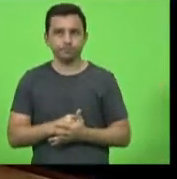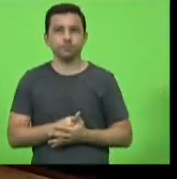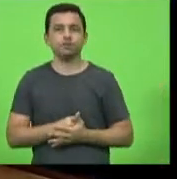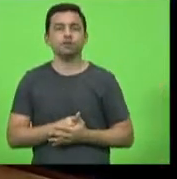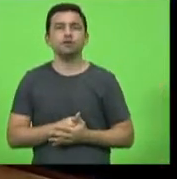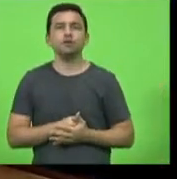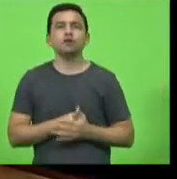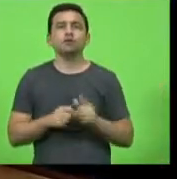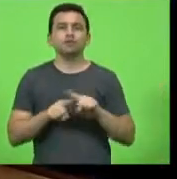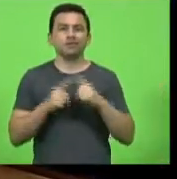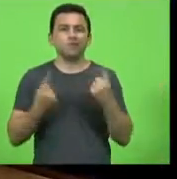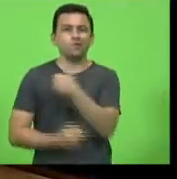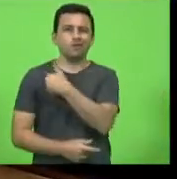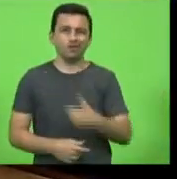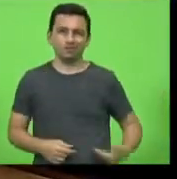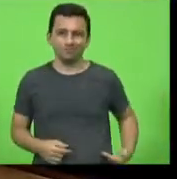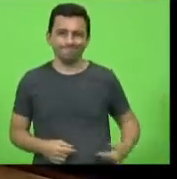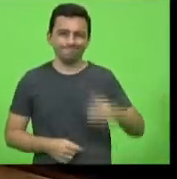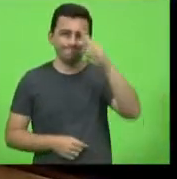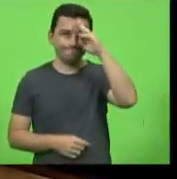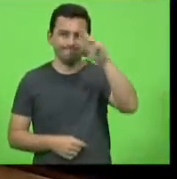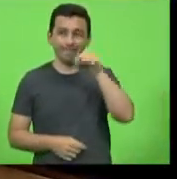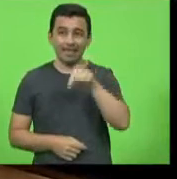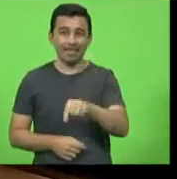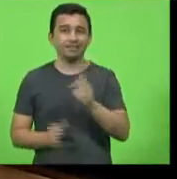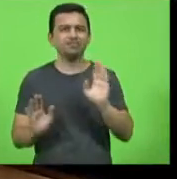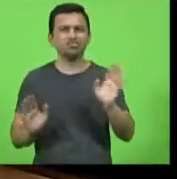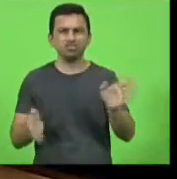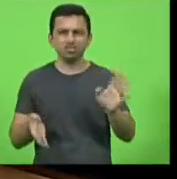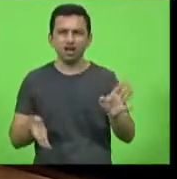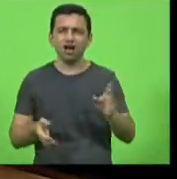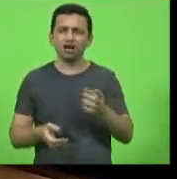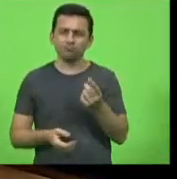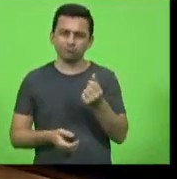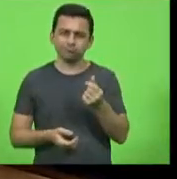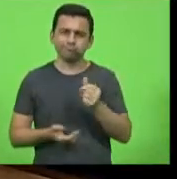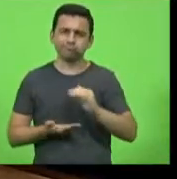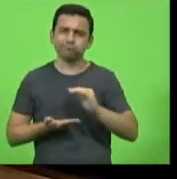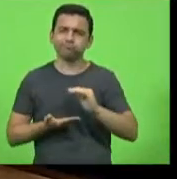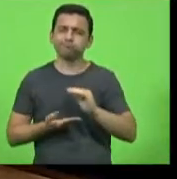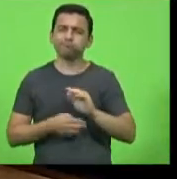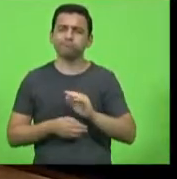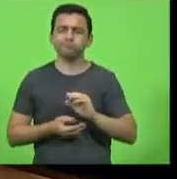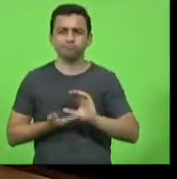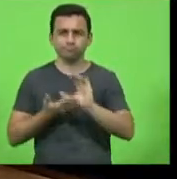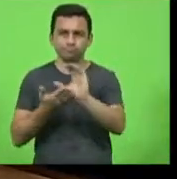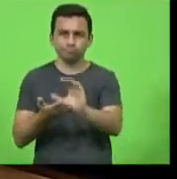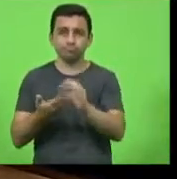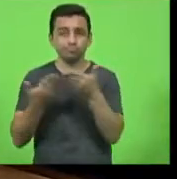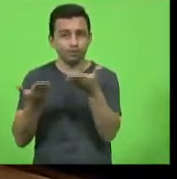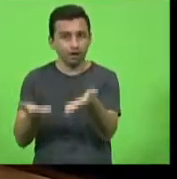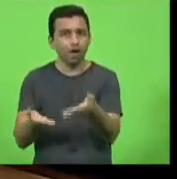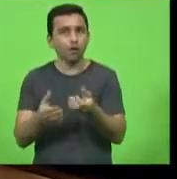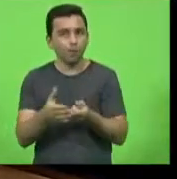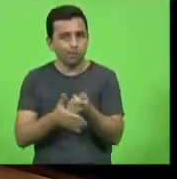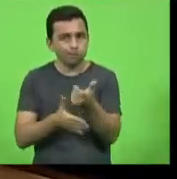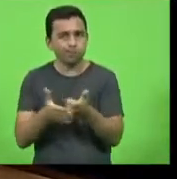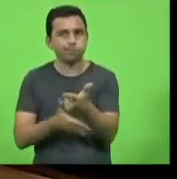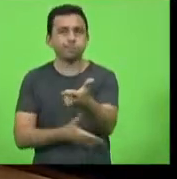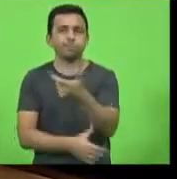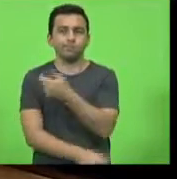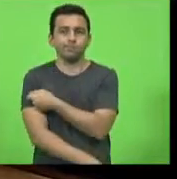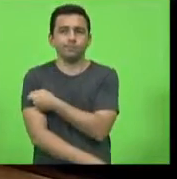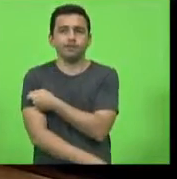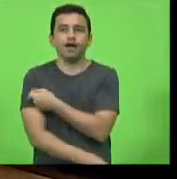governador Moisés já havia disponibilizado recursos para a compra de vacinas. Isso ainda não é possível. Mas nessa reunião